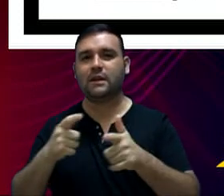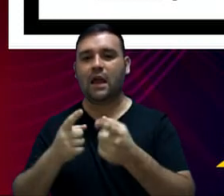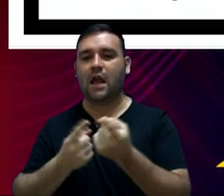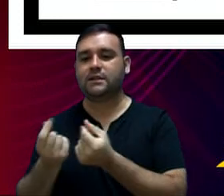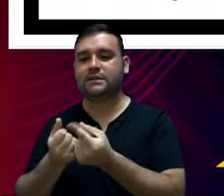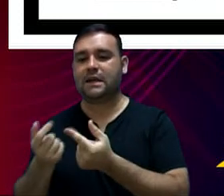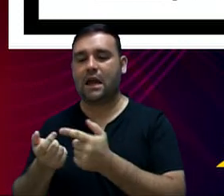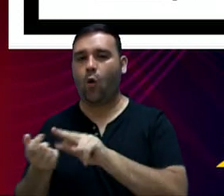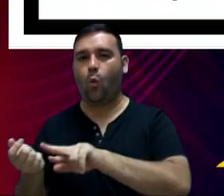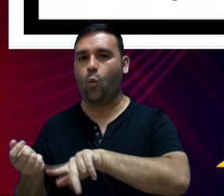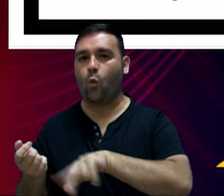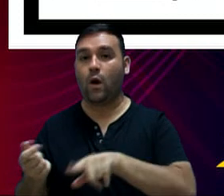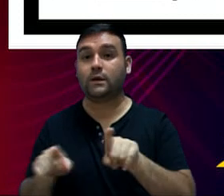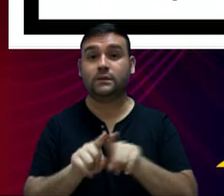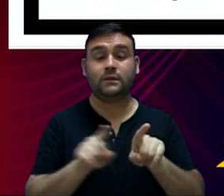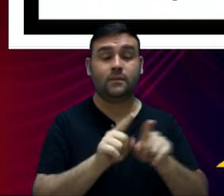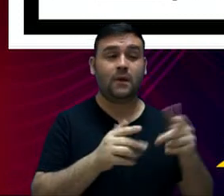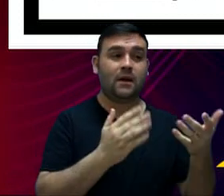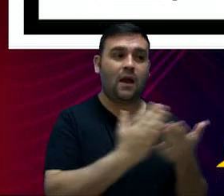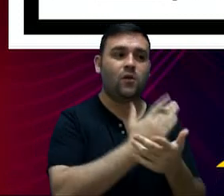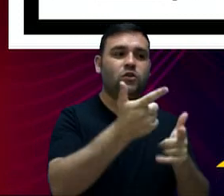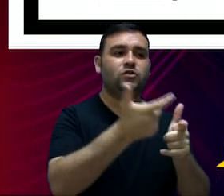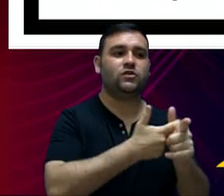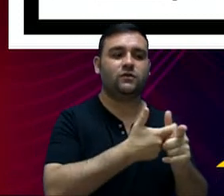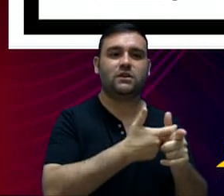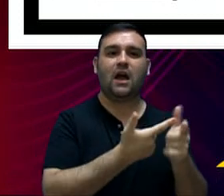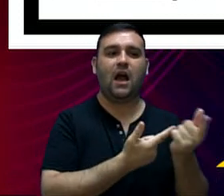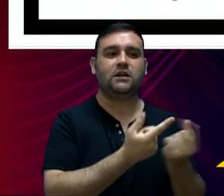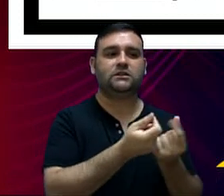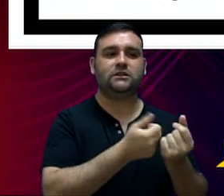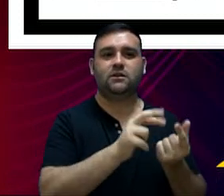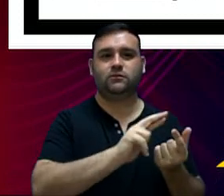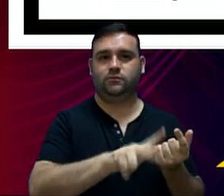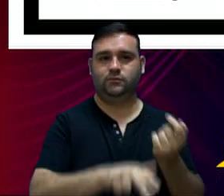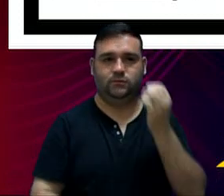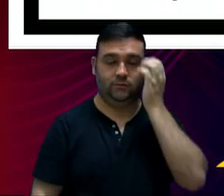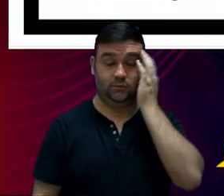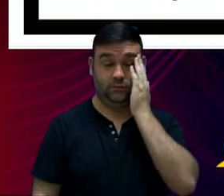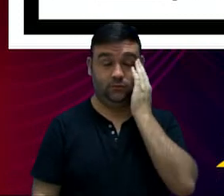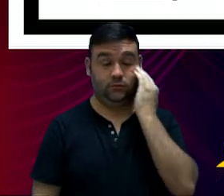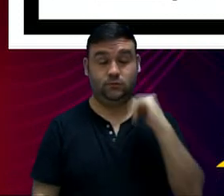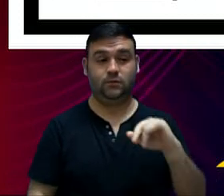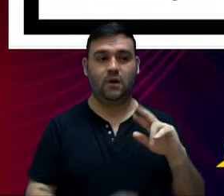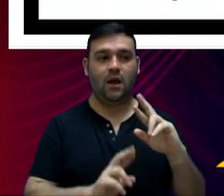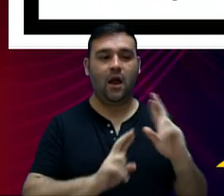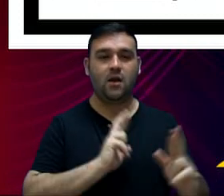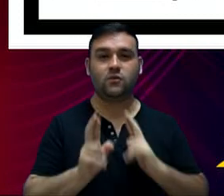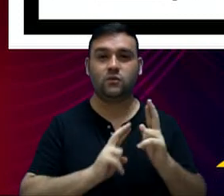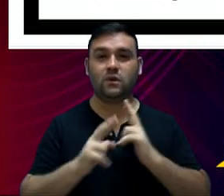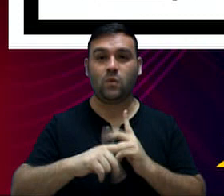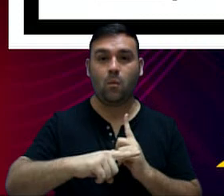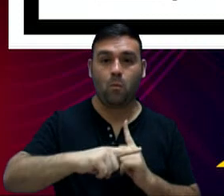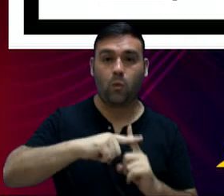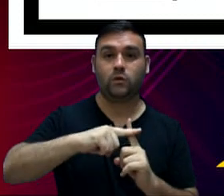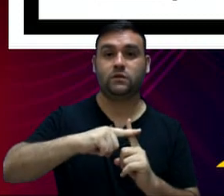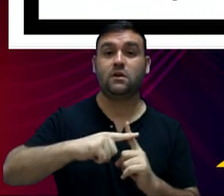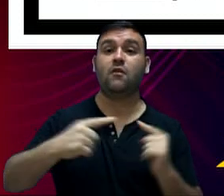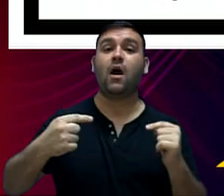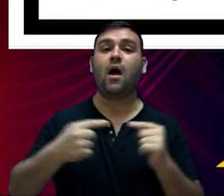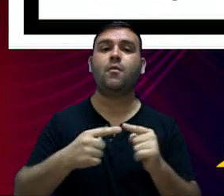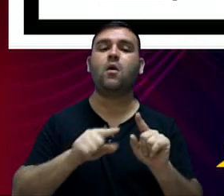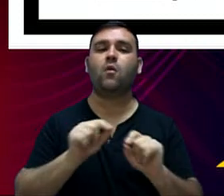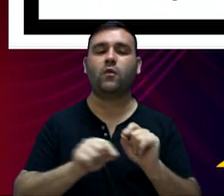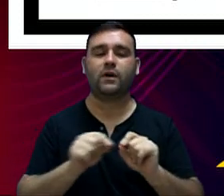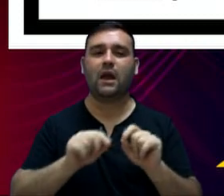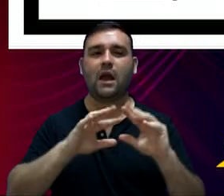financeiras e as despesas não financeiras. O resultado primário positivo indica